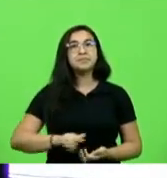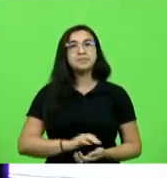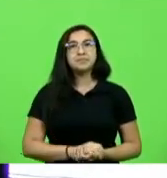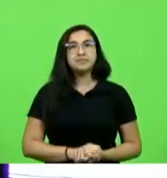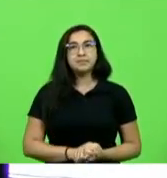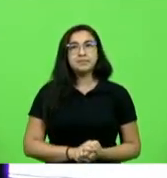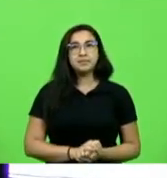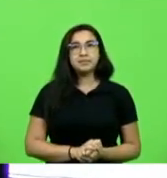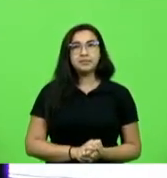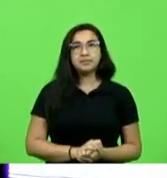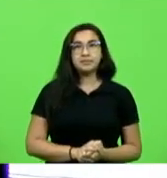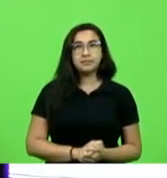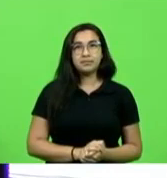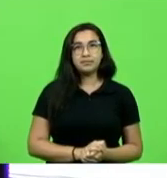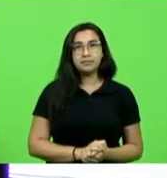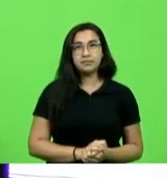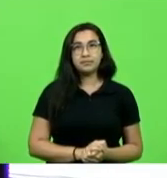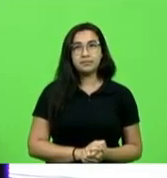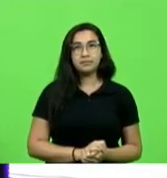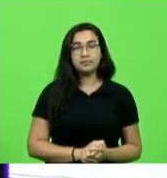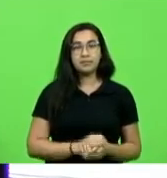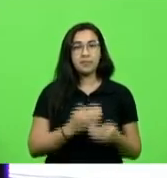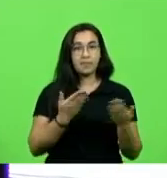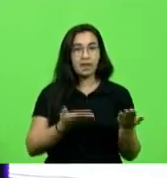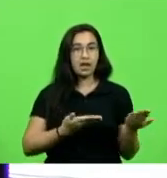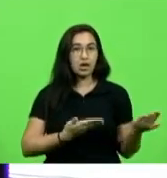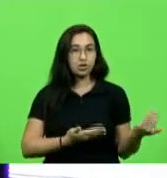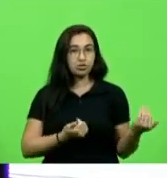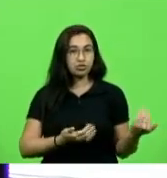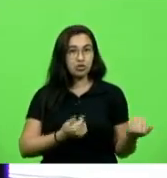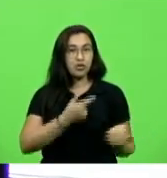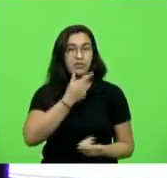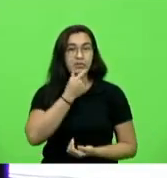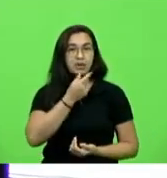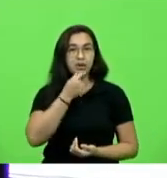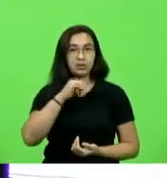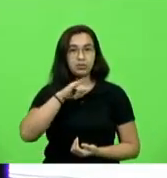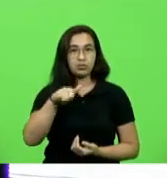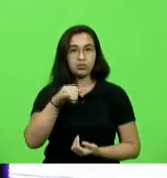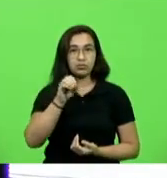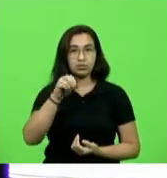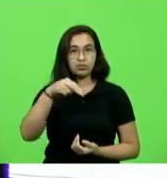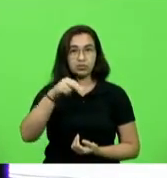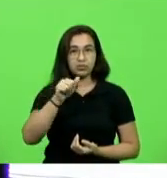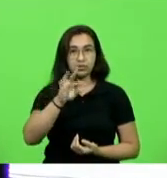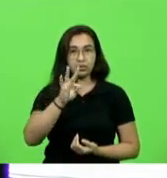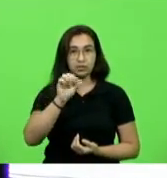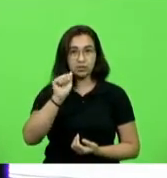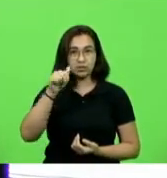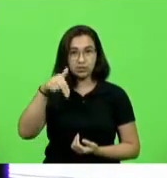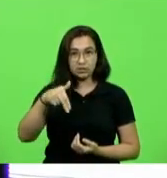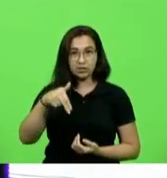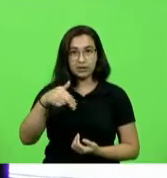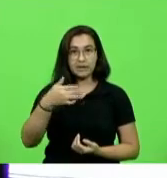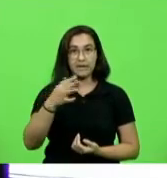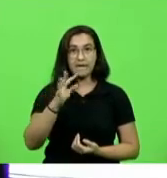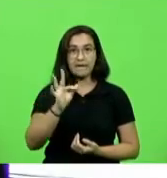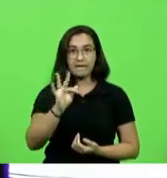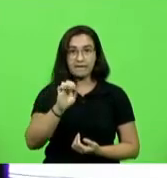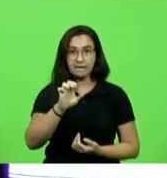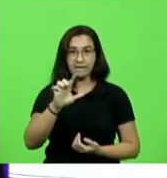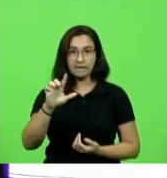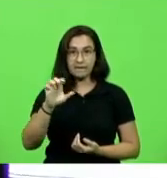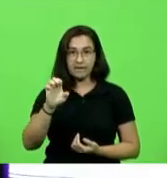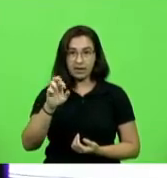igualmente o jovem blumenauense Jonathan Feller que merece os nossos aplausos ele